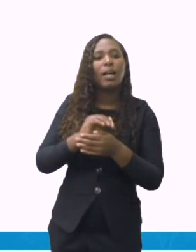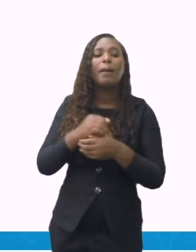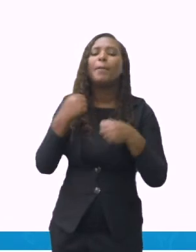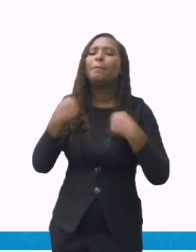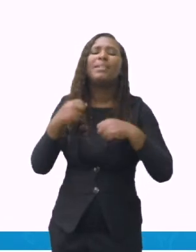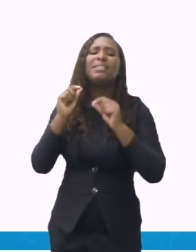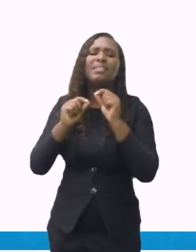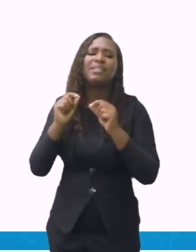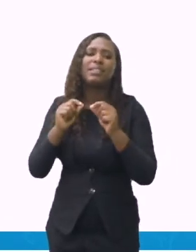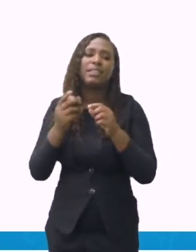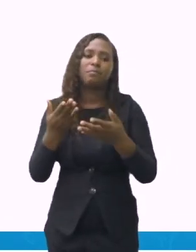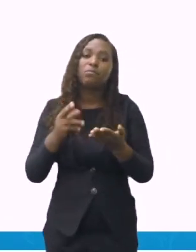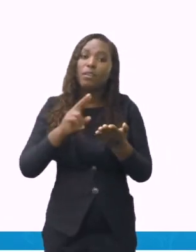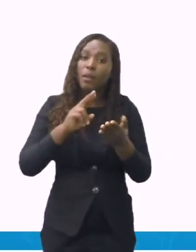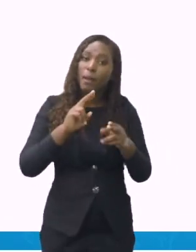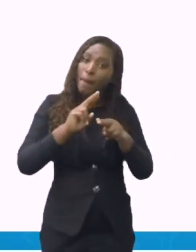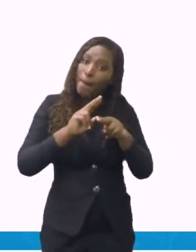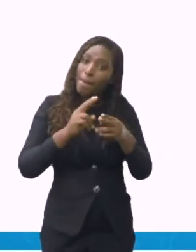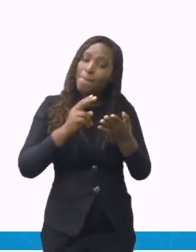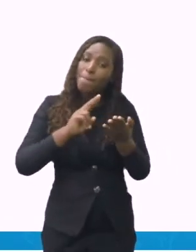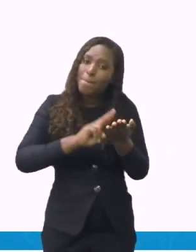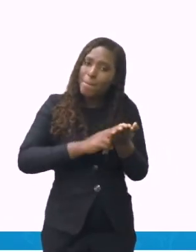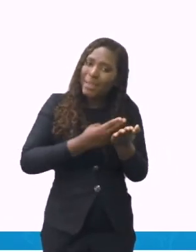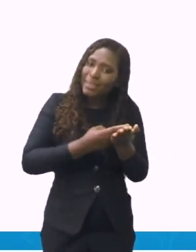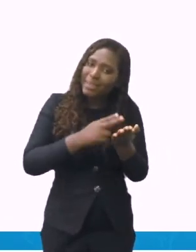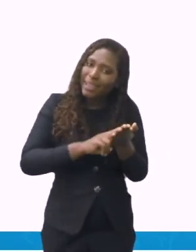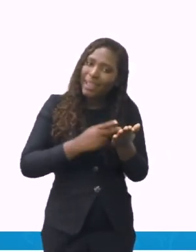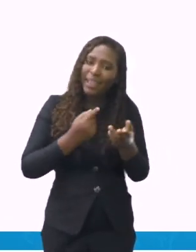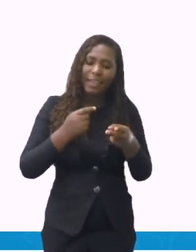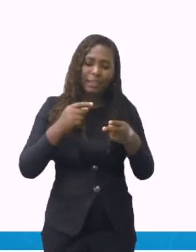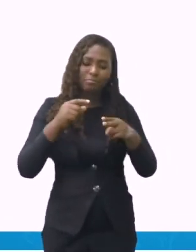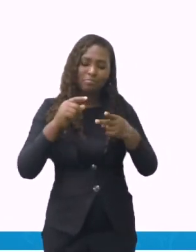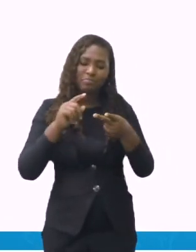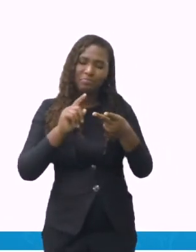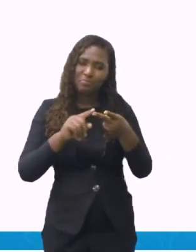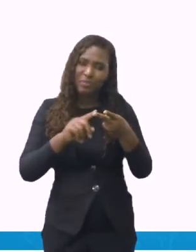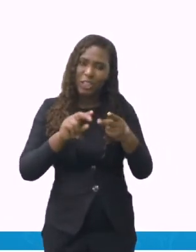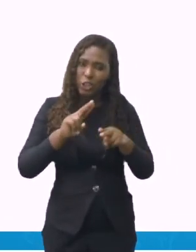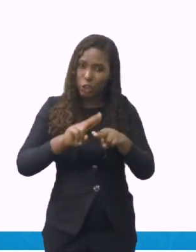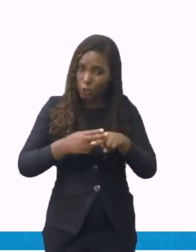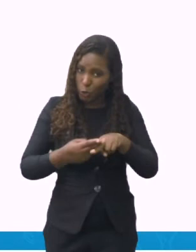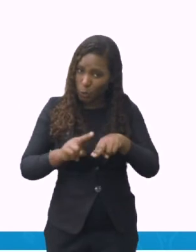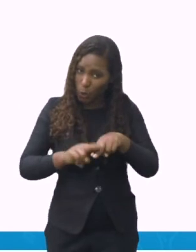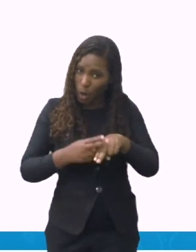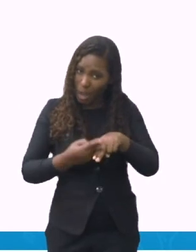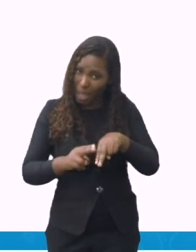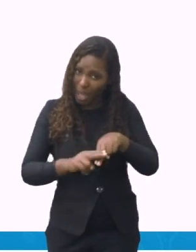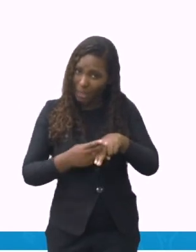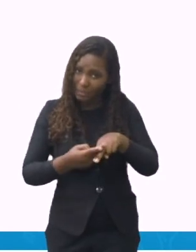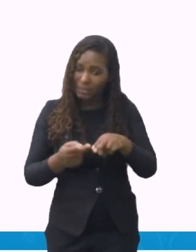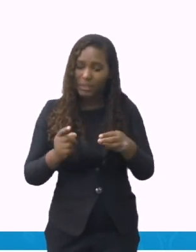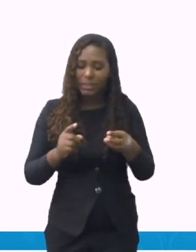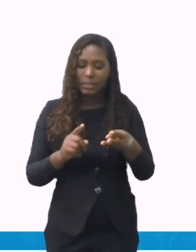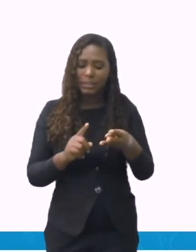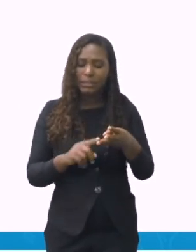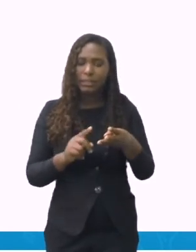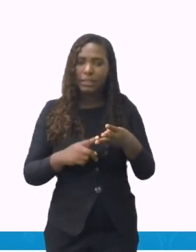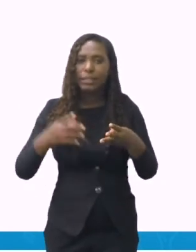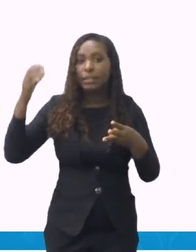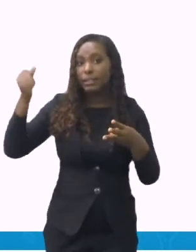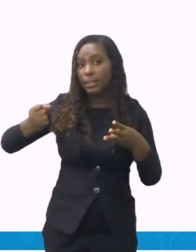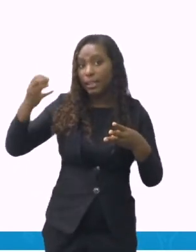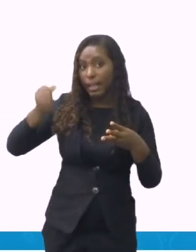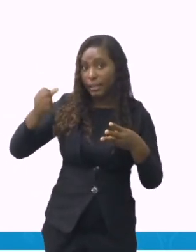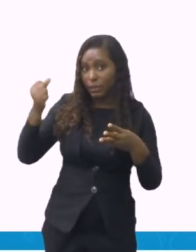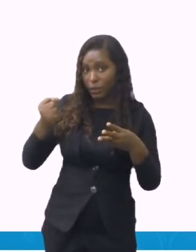e leite. Somente esses três ingredientes. Aqui me disse como que tem que ser o leite, como que tem que ser a manteiga,